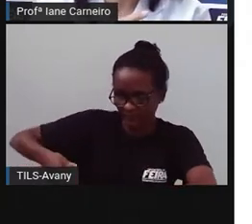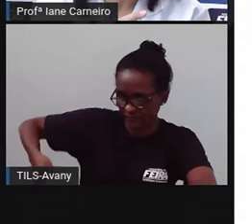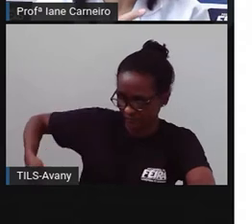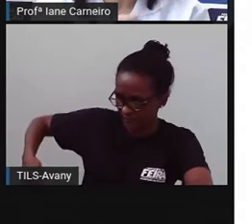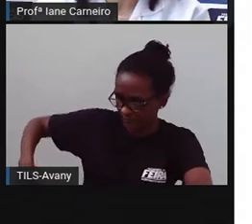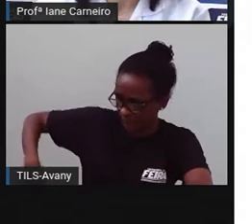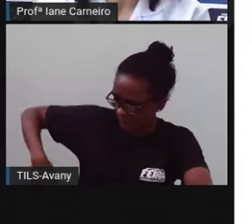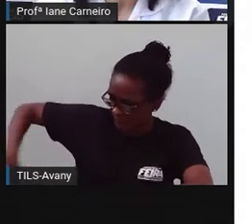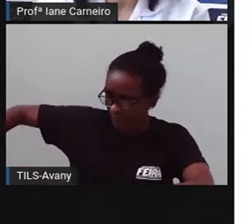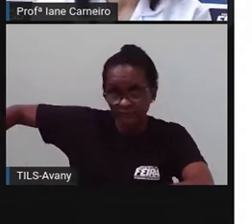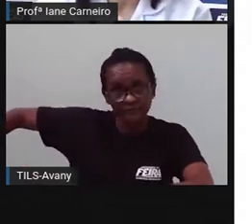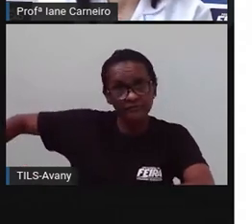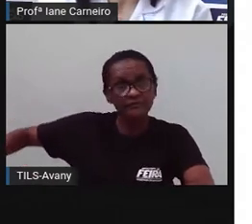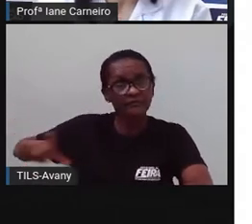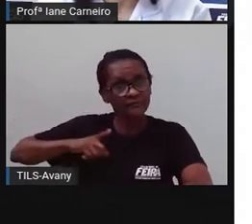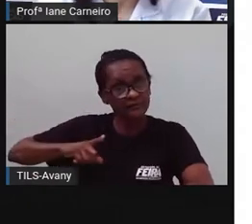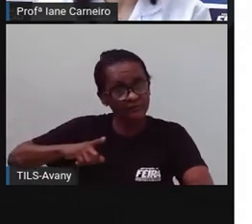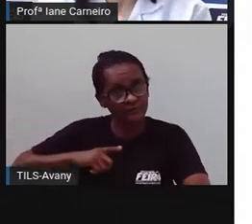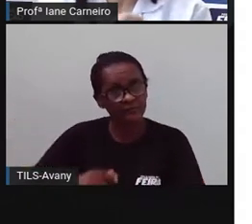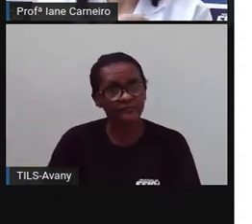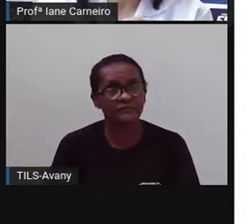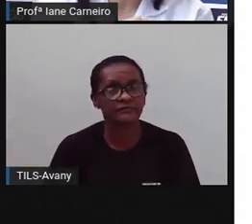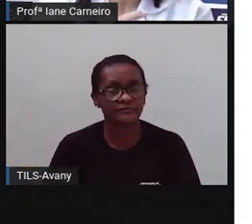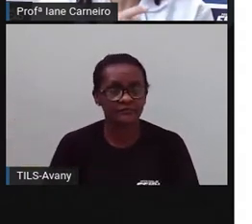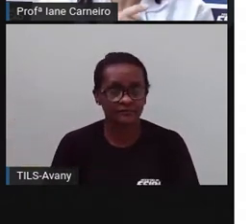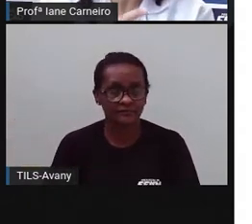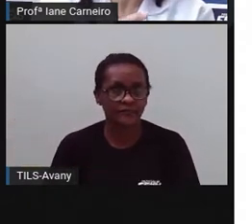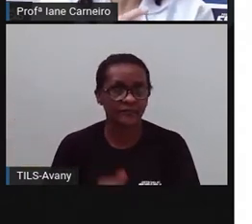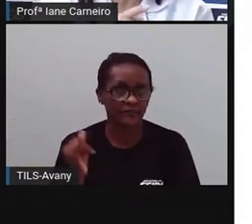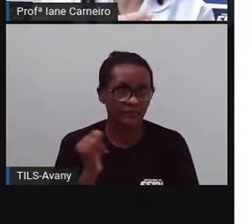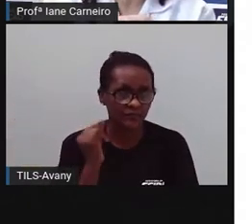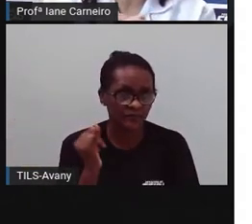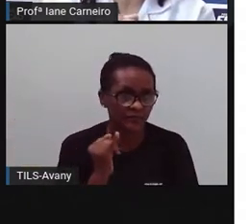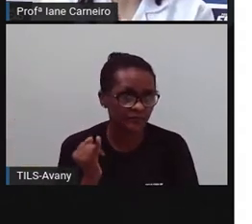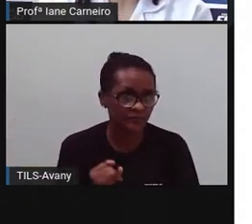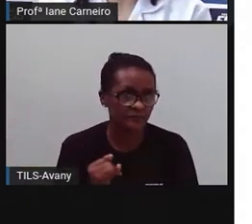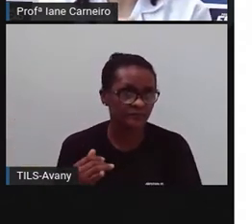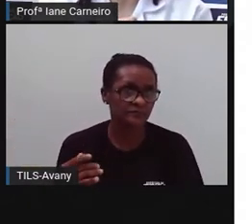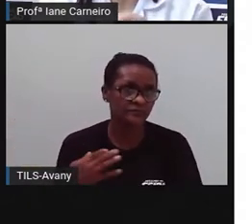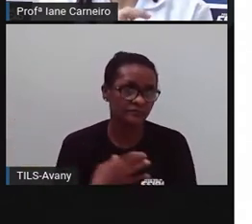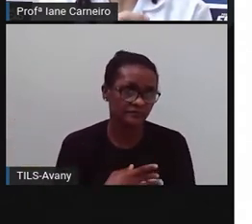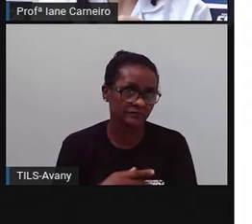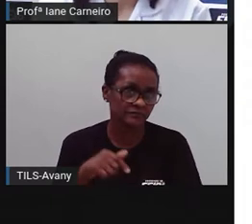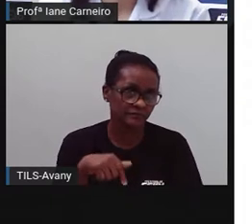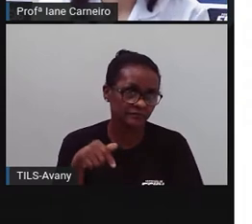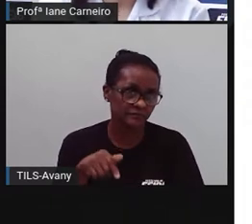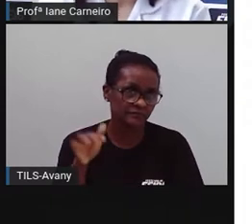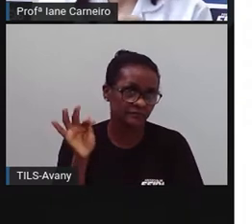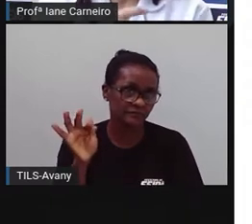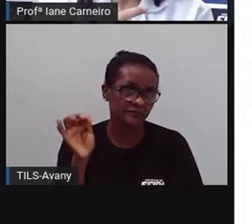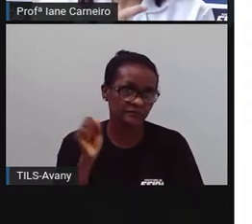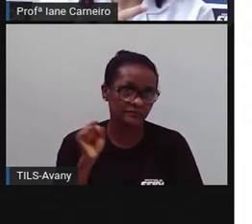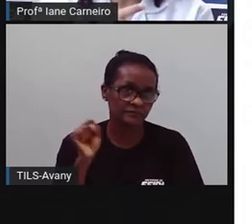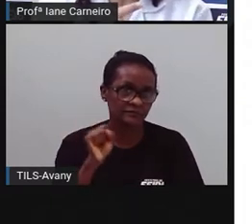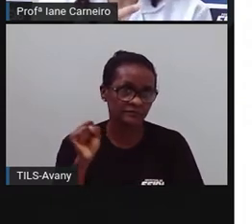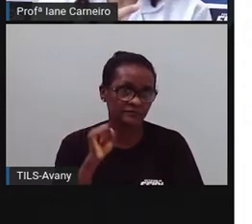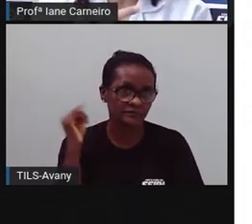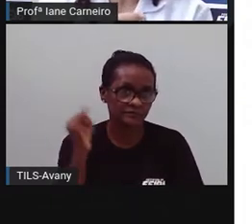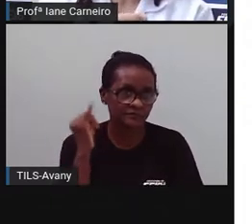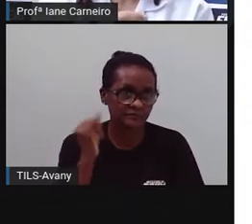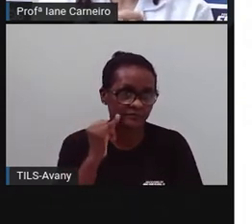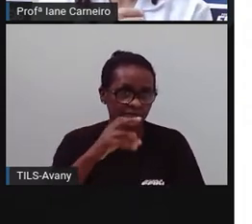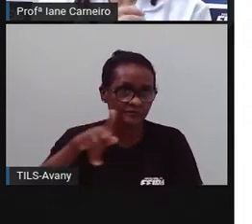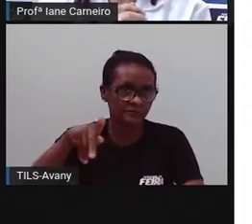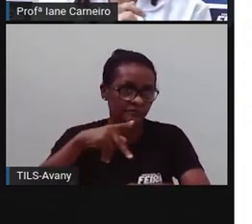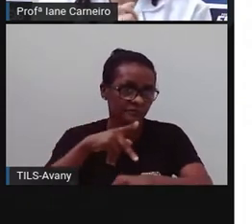bem legal, é bem interessante pra gente valorizar nossa cidade, né? E a gente percebeu o quanto ela é importante para o país,